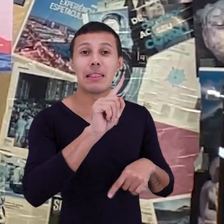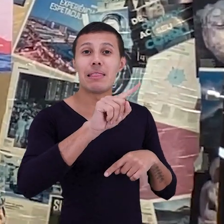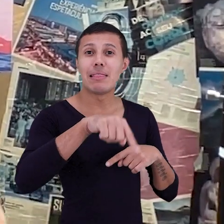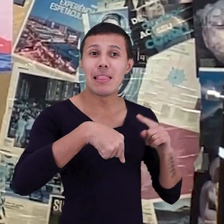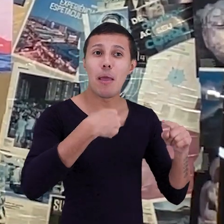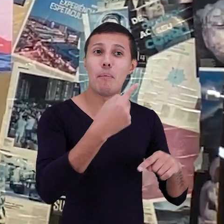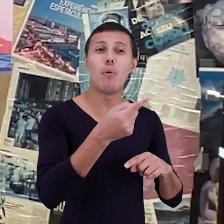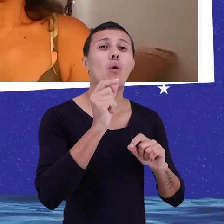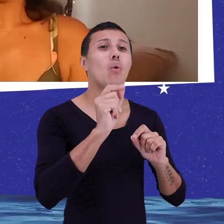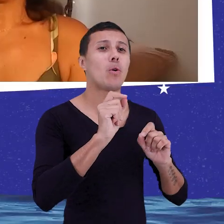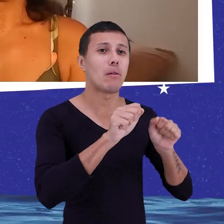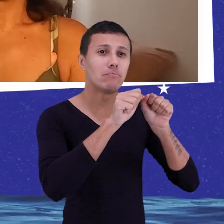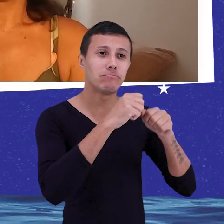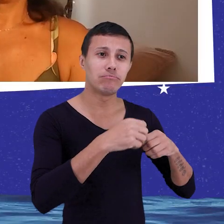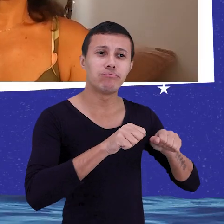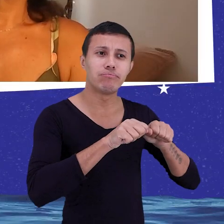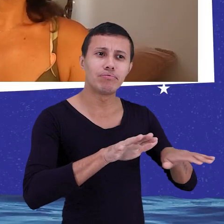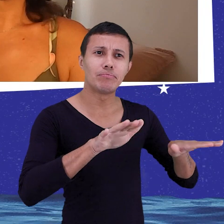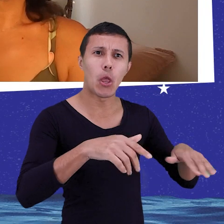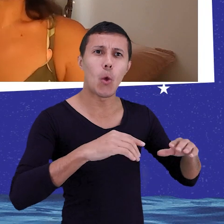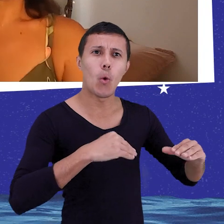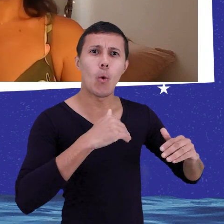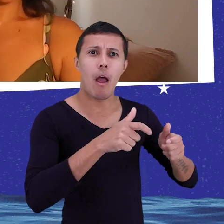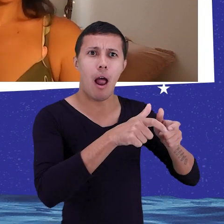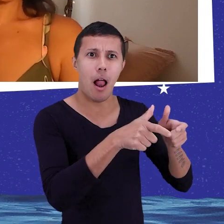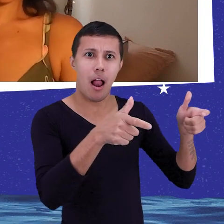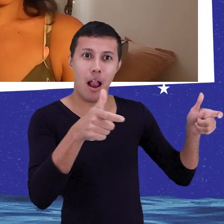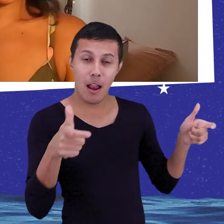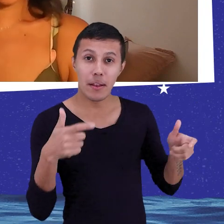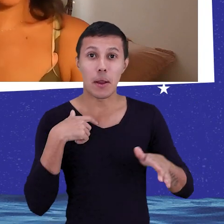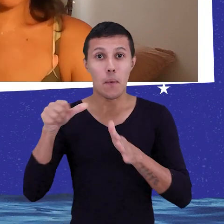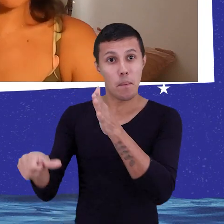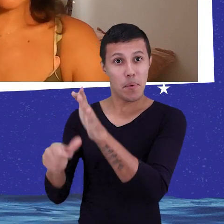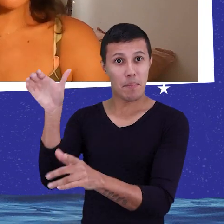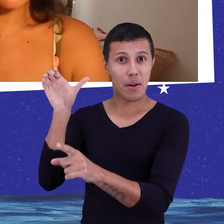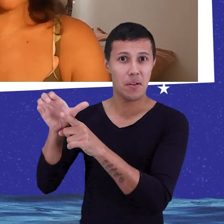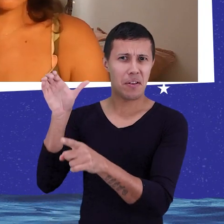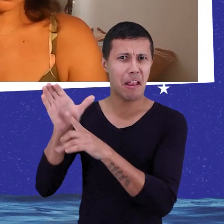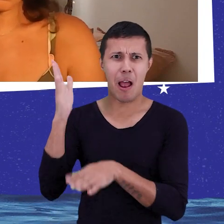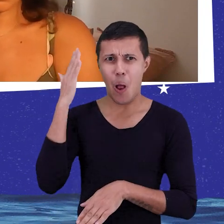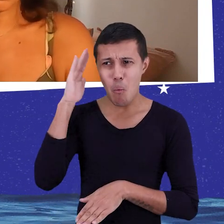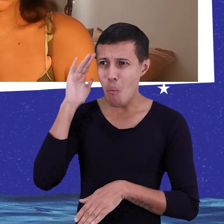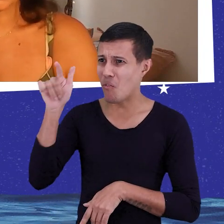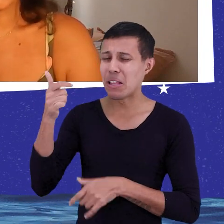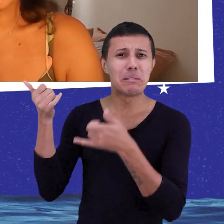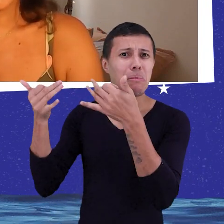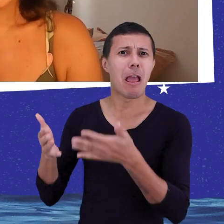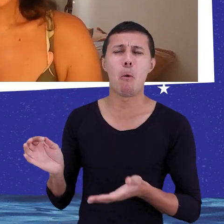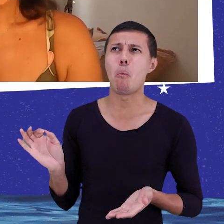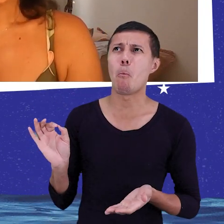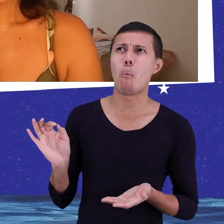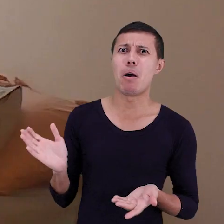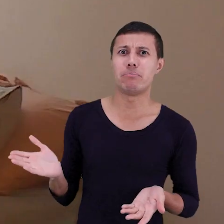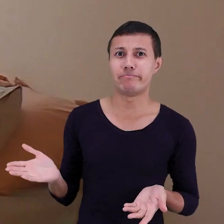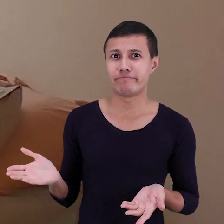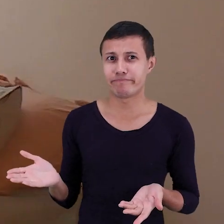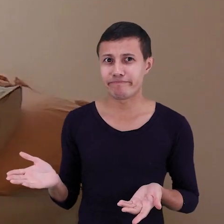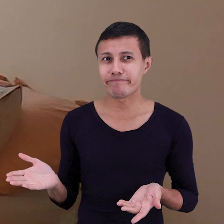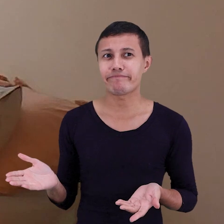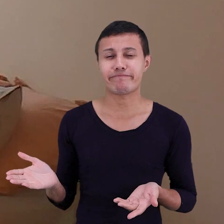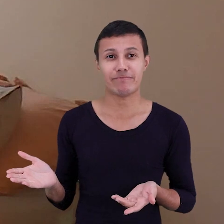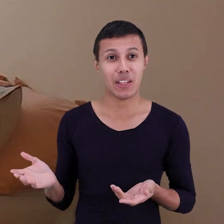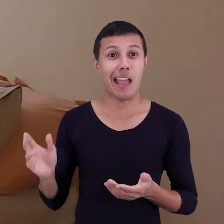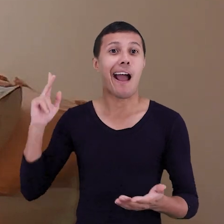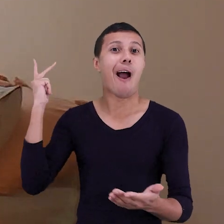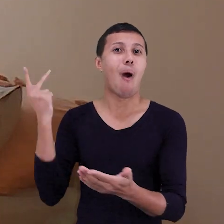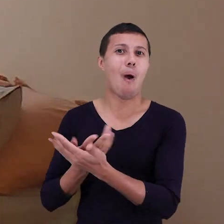isso vai se multiplicando. É, na verdade, o primeiro cliente ele não está entendendo o que você está falando, né? Ah, e